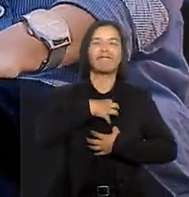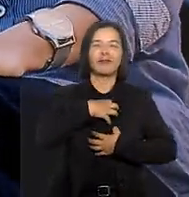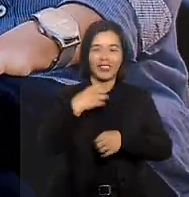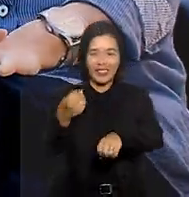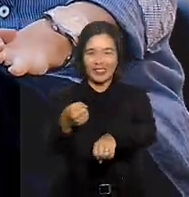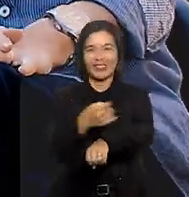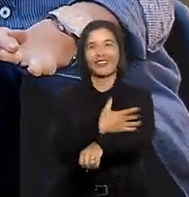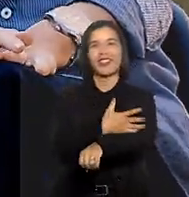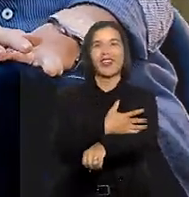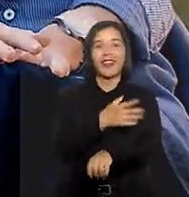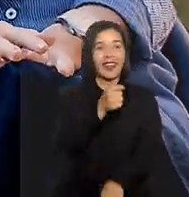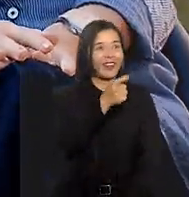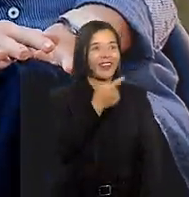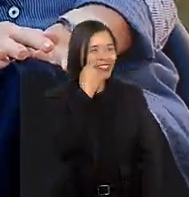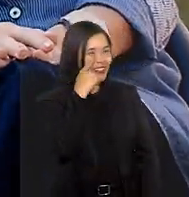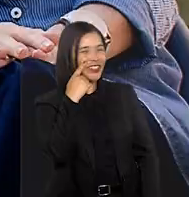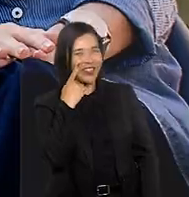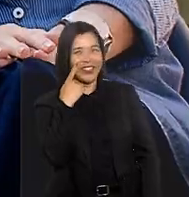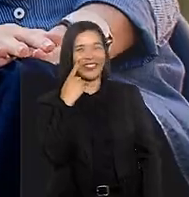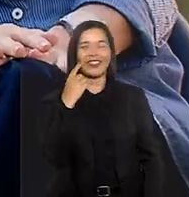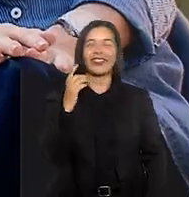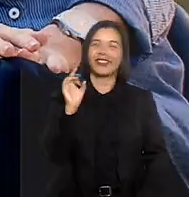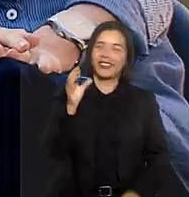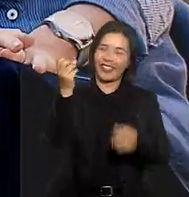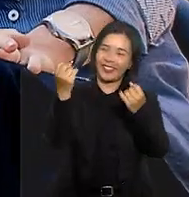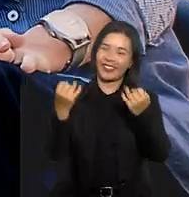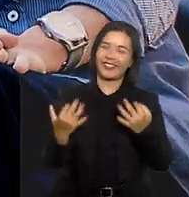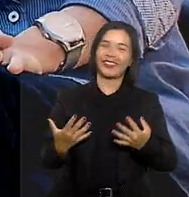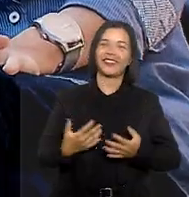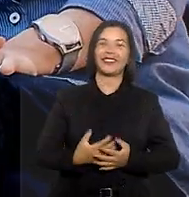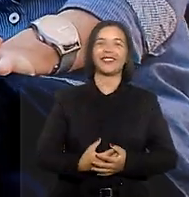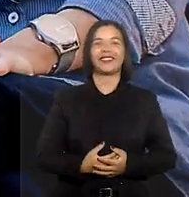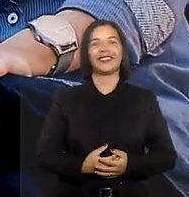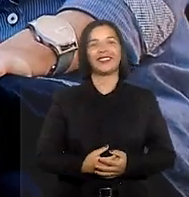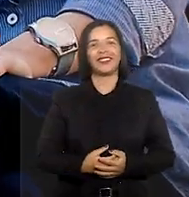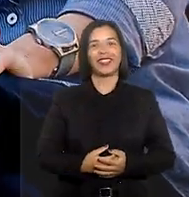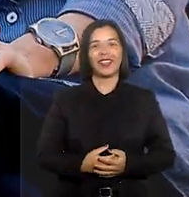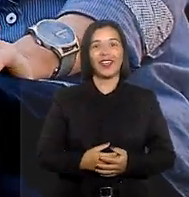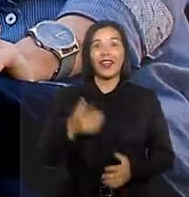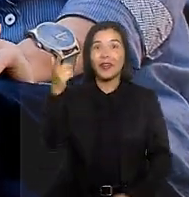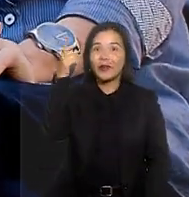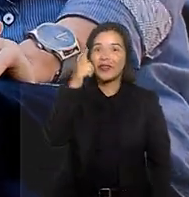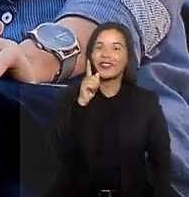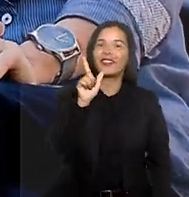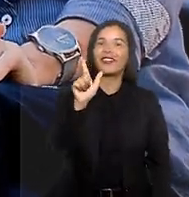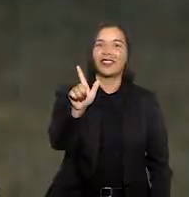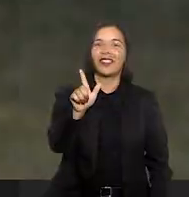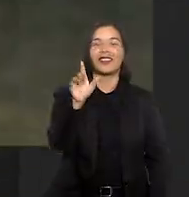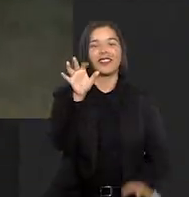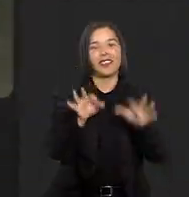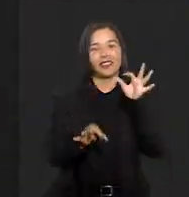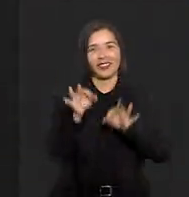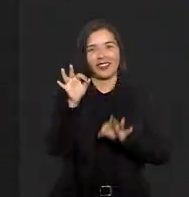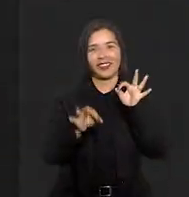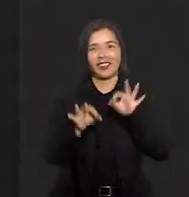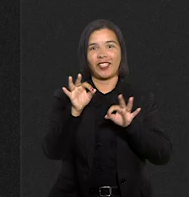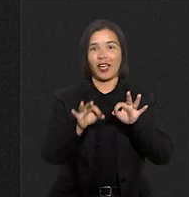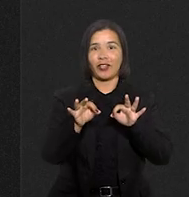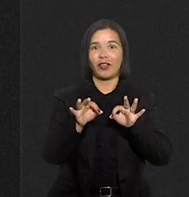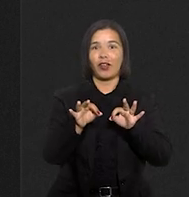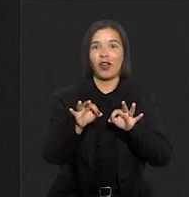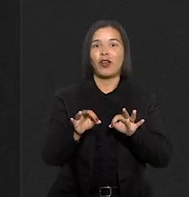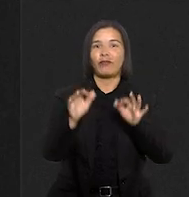me sentir arrepiada. Tá quase chorando, gente. Só é de falar. Isso é uma conquista. O judiciário